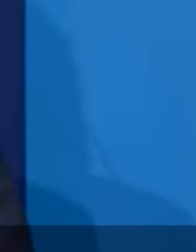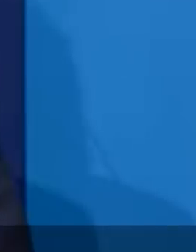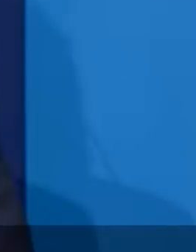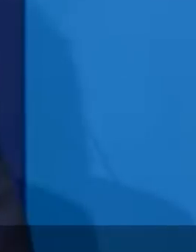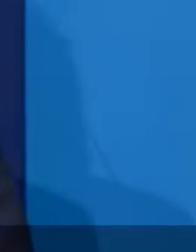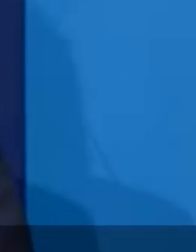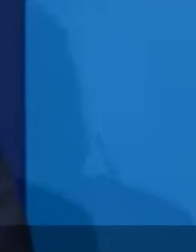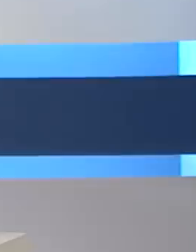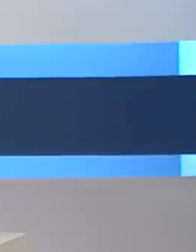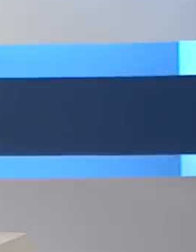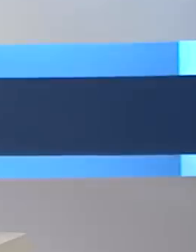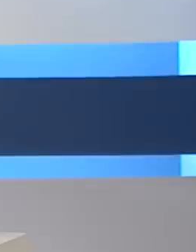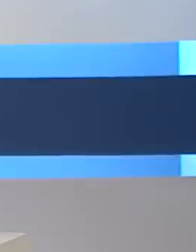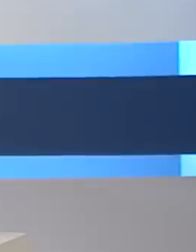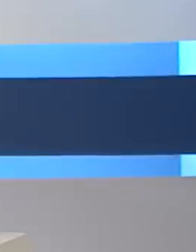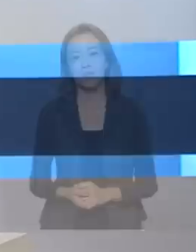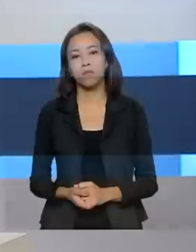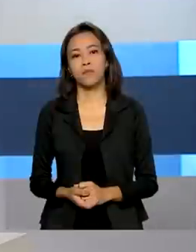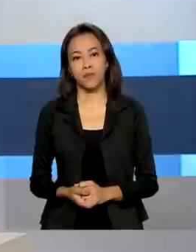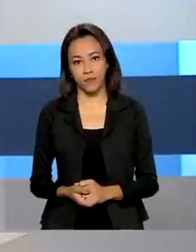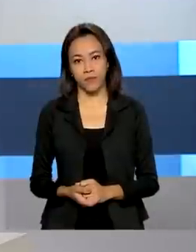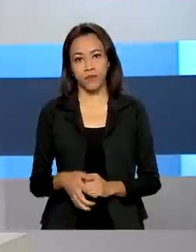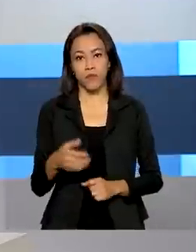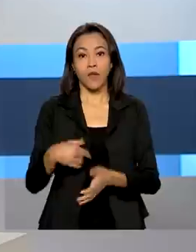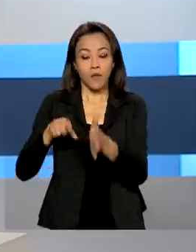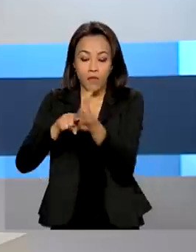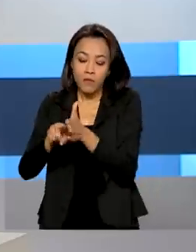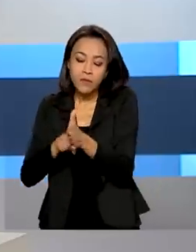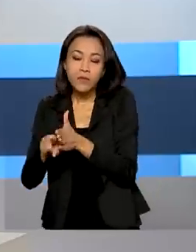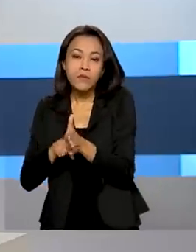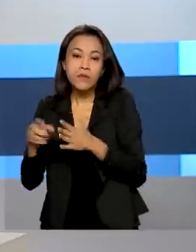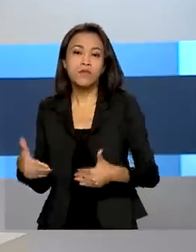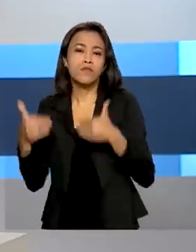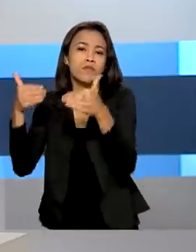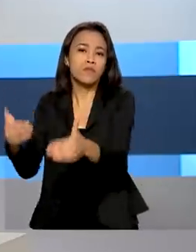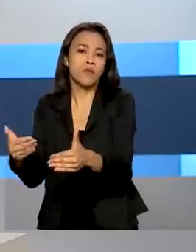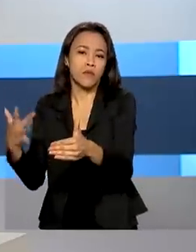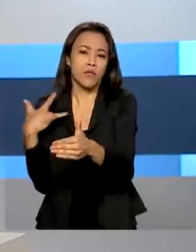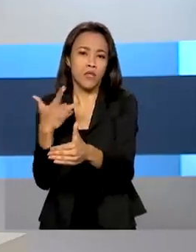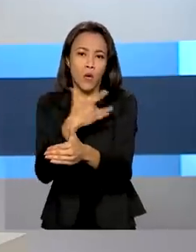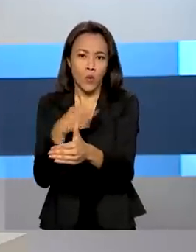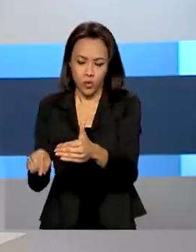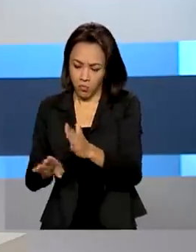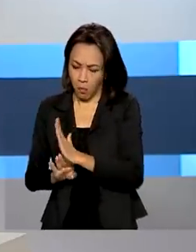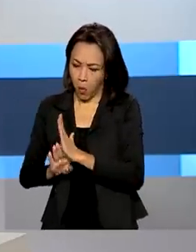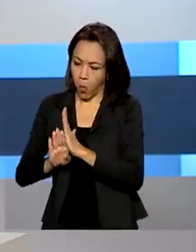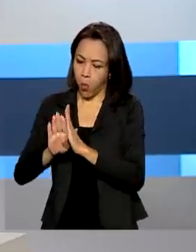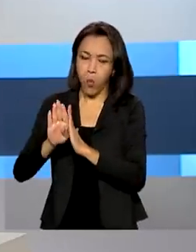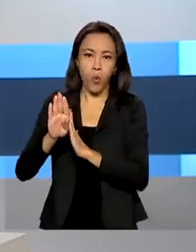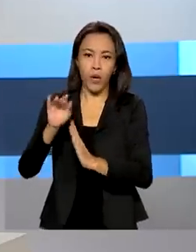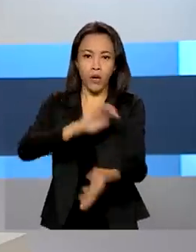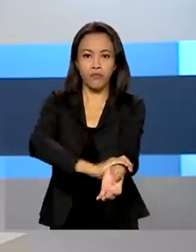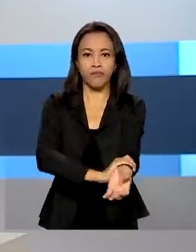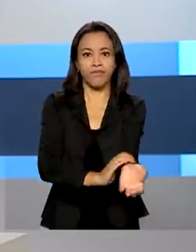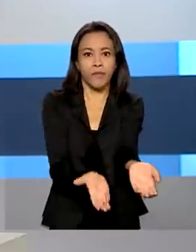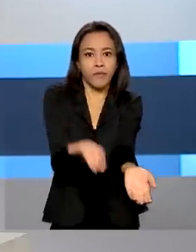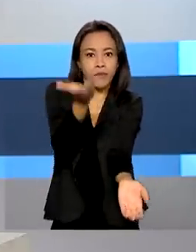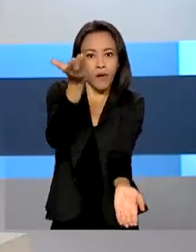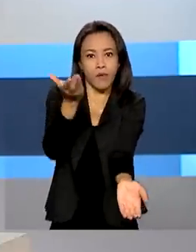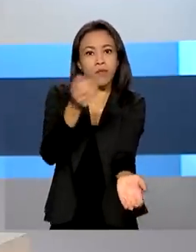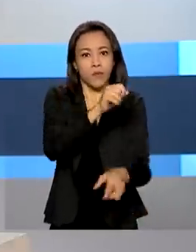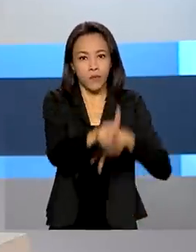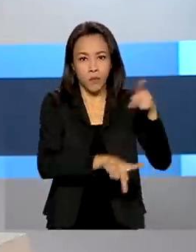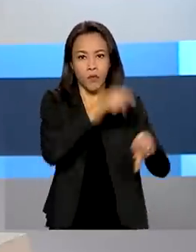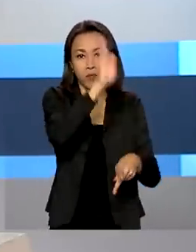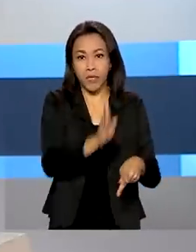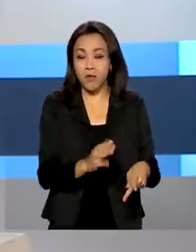economias Uma pesquisa do Ministério da Saúde aponta crescimento da hipertensão entre os brasileiros. A doença não